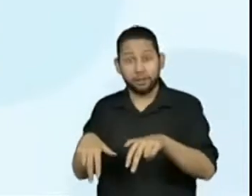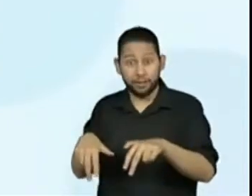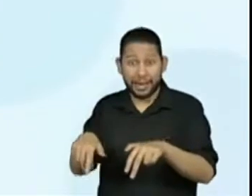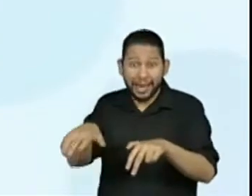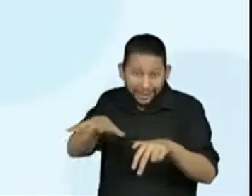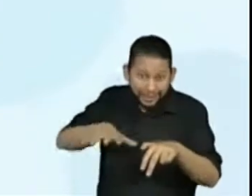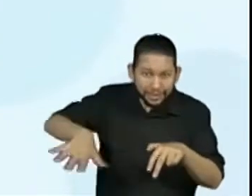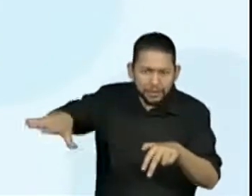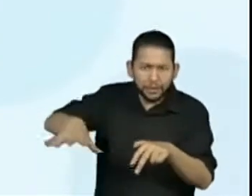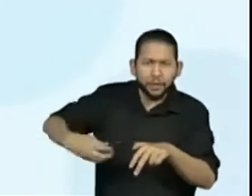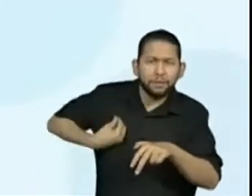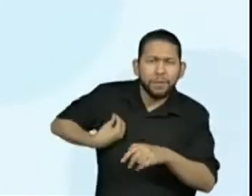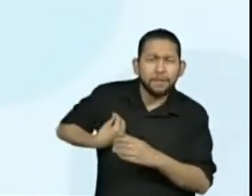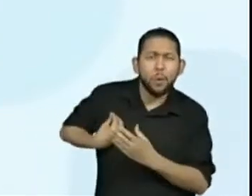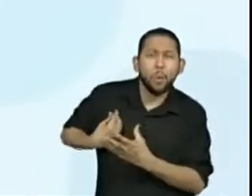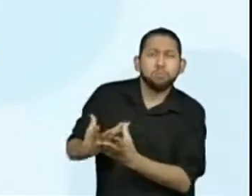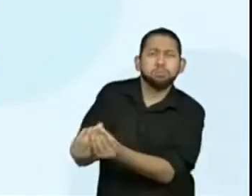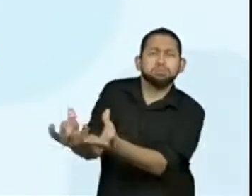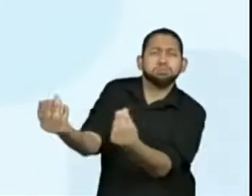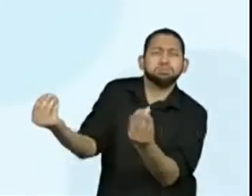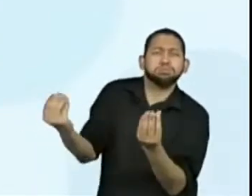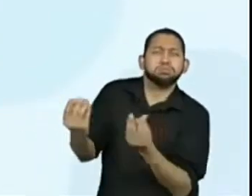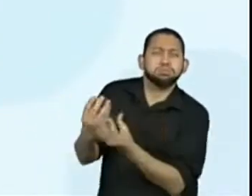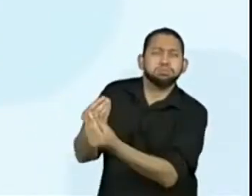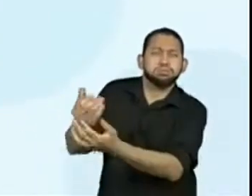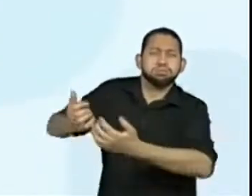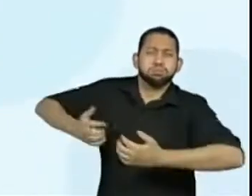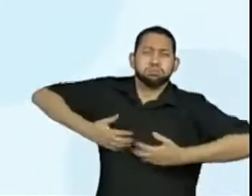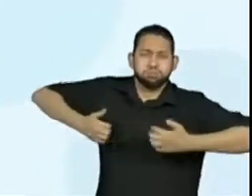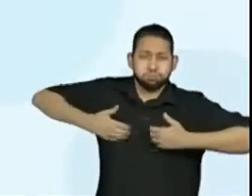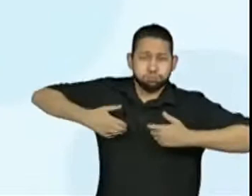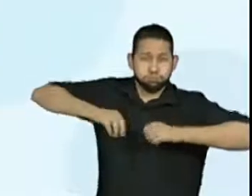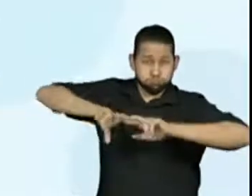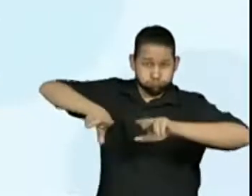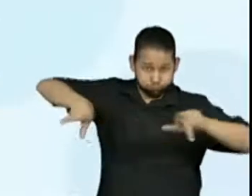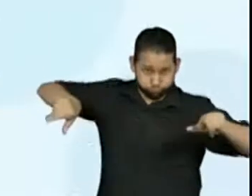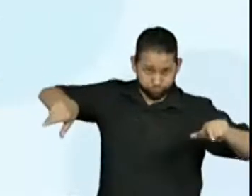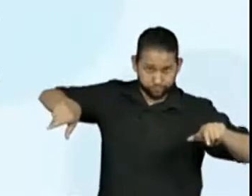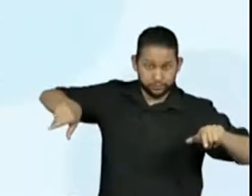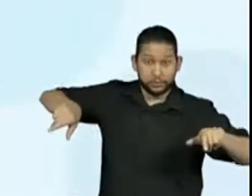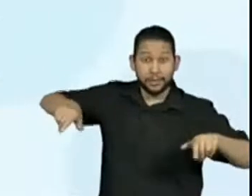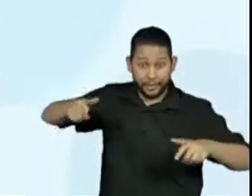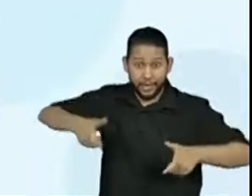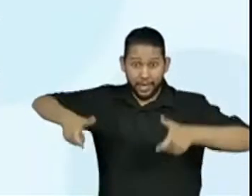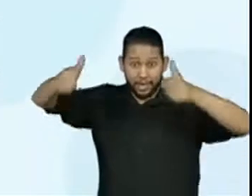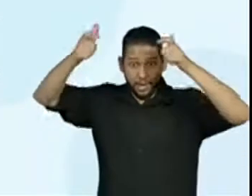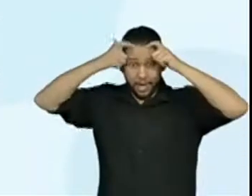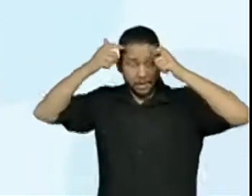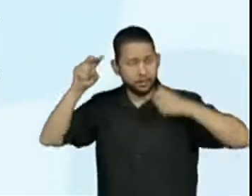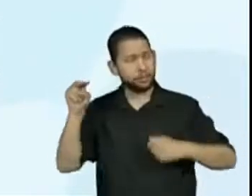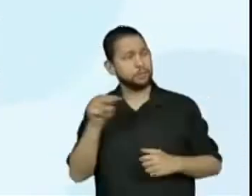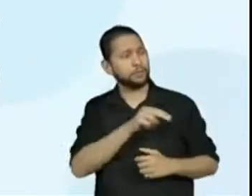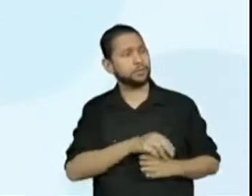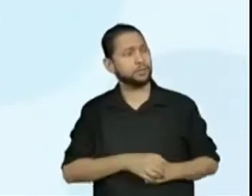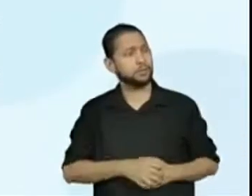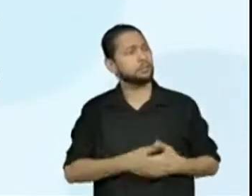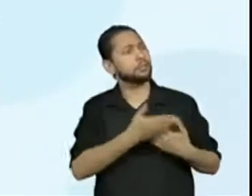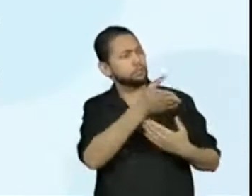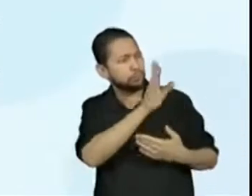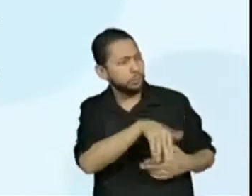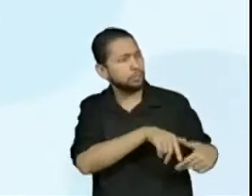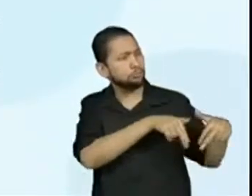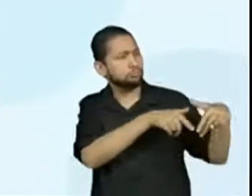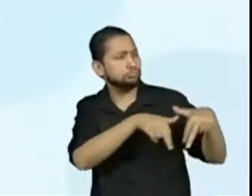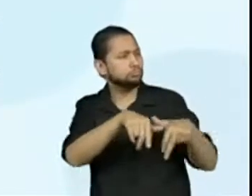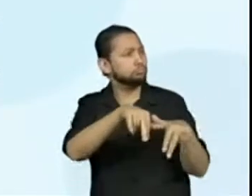então, levados ao rei, que, vendo-os, disse. Em vossa terra e dos lugares de